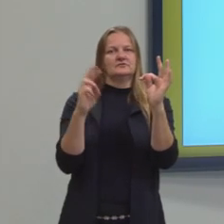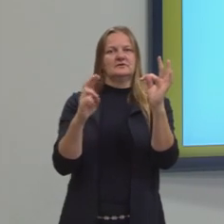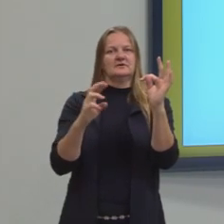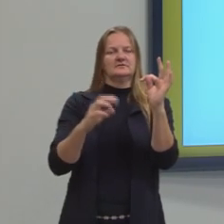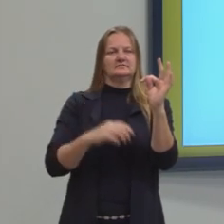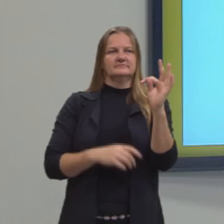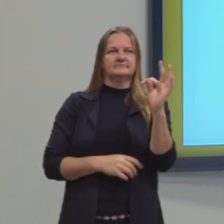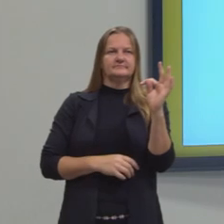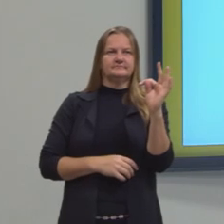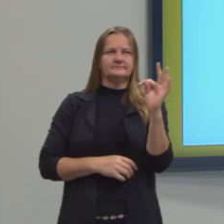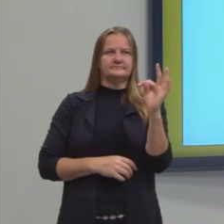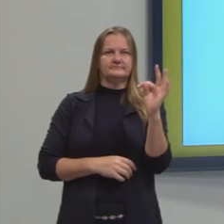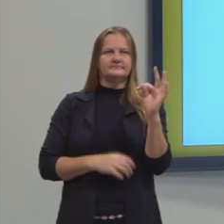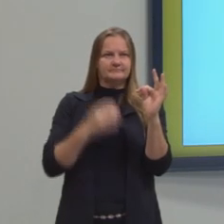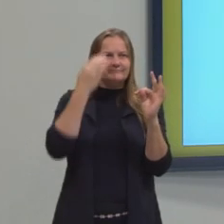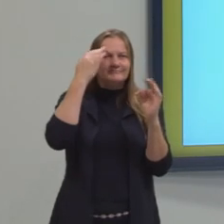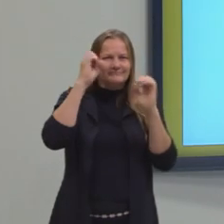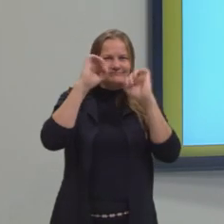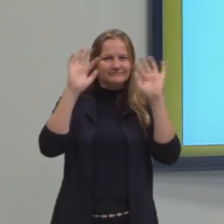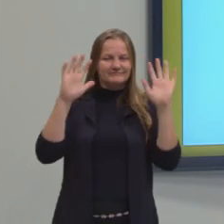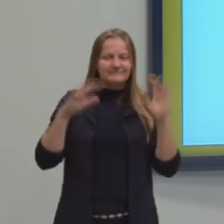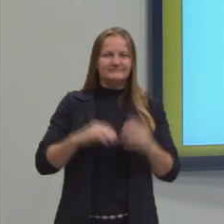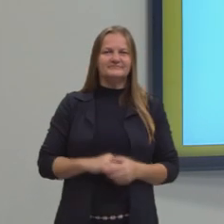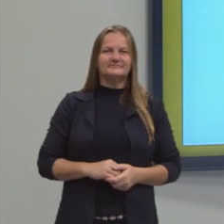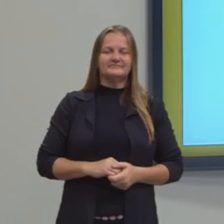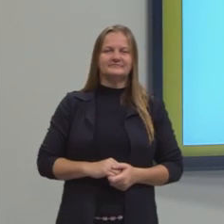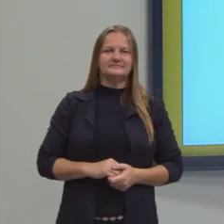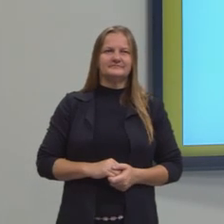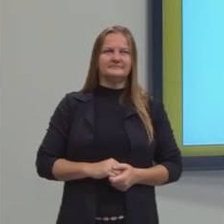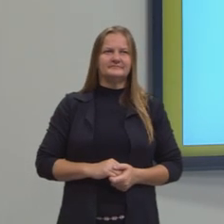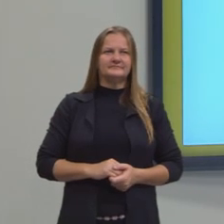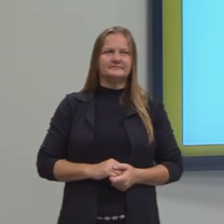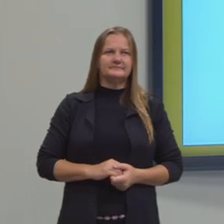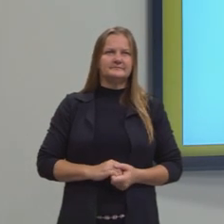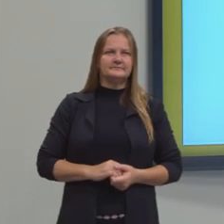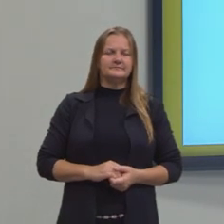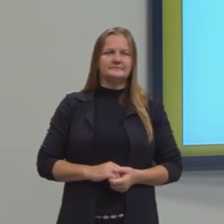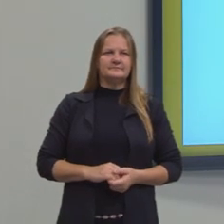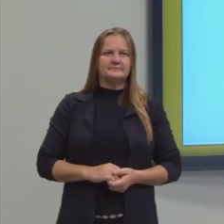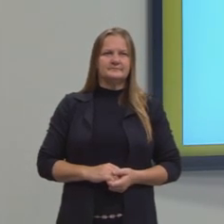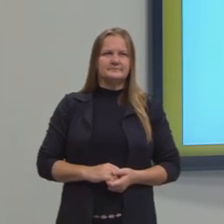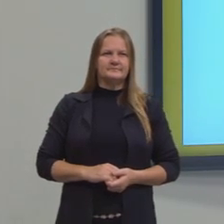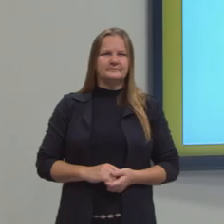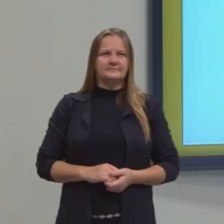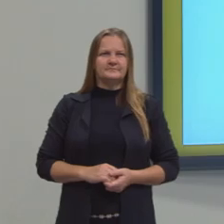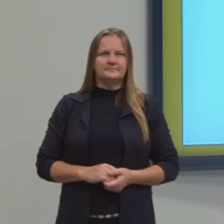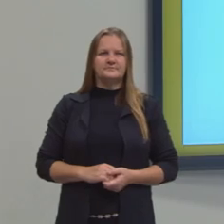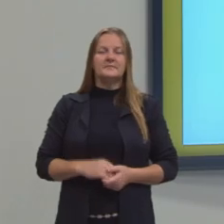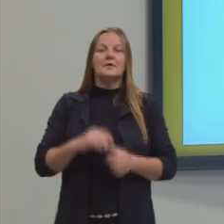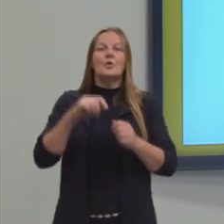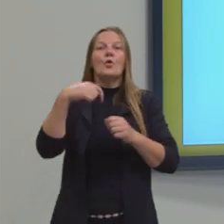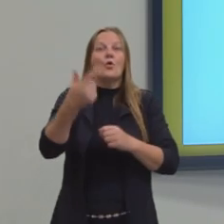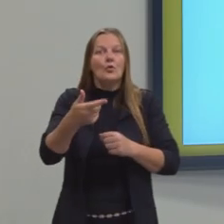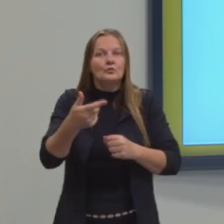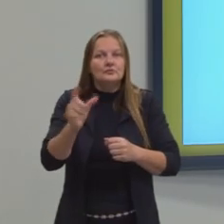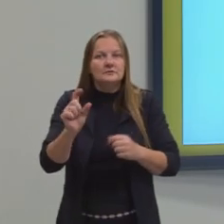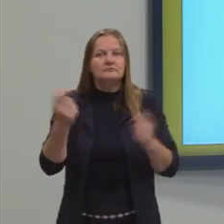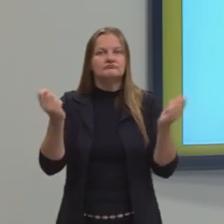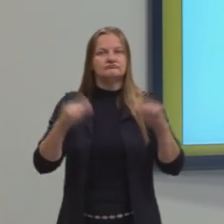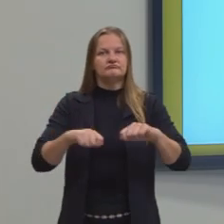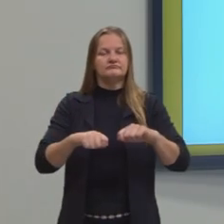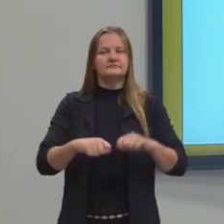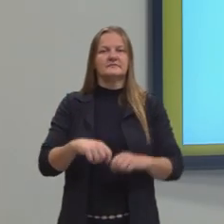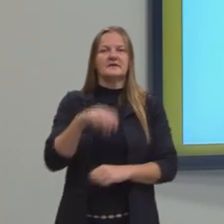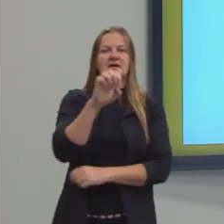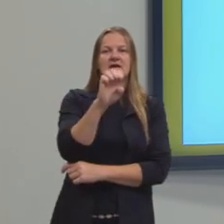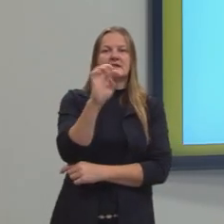correta, aquela letra é a letra T, então, o prêmio é só R$,00. A próxima possibilidade, ETV.